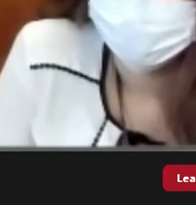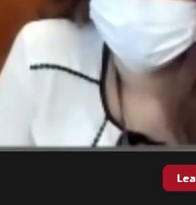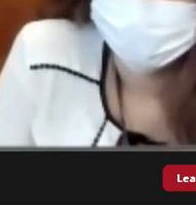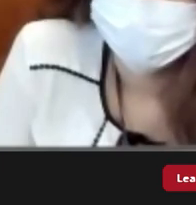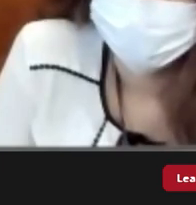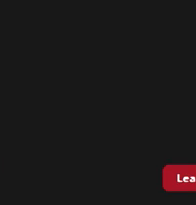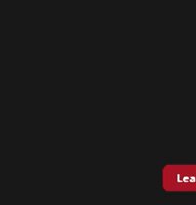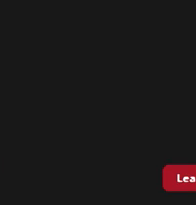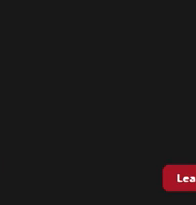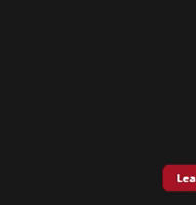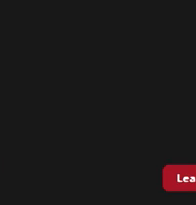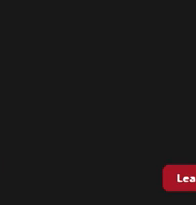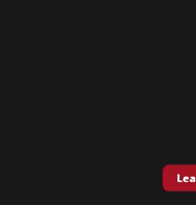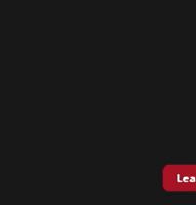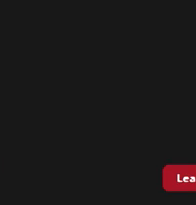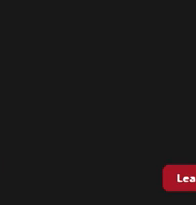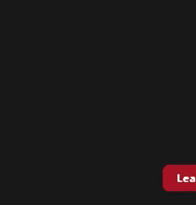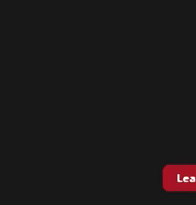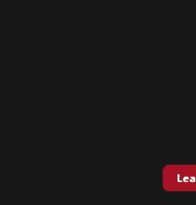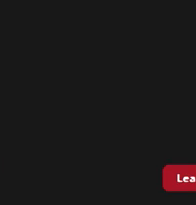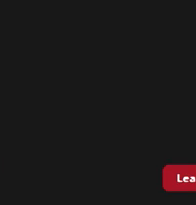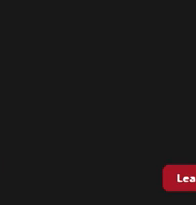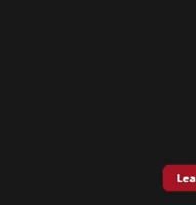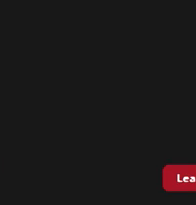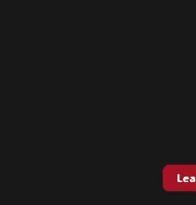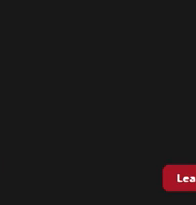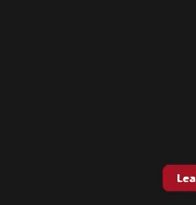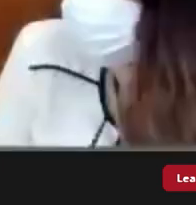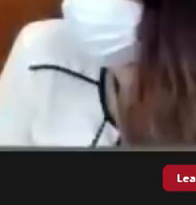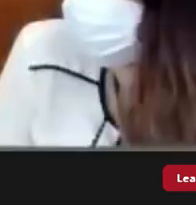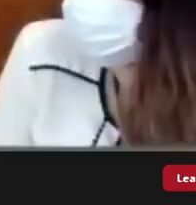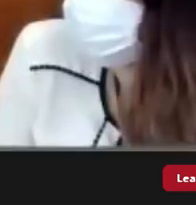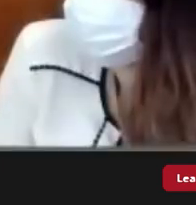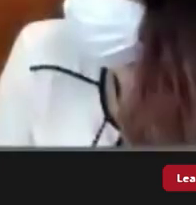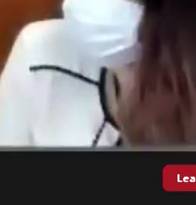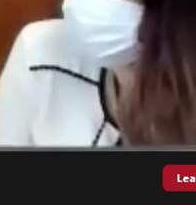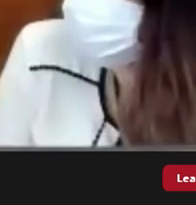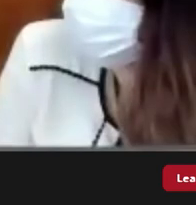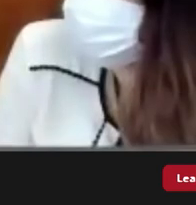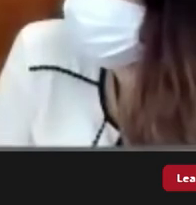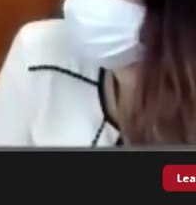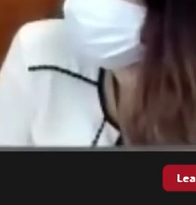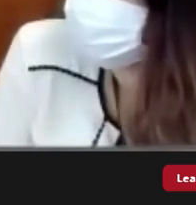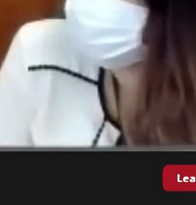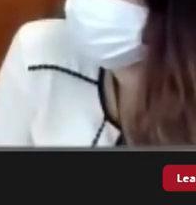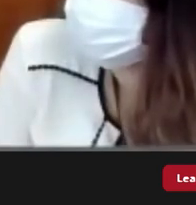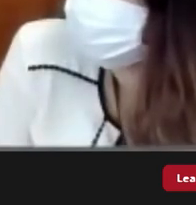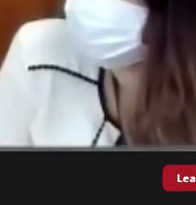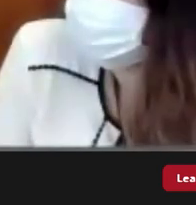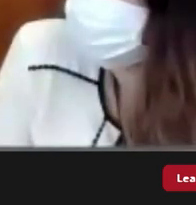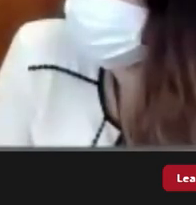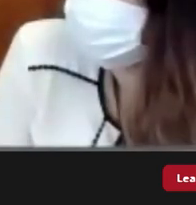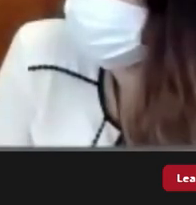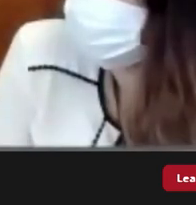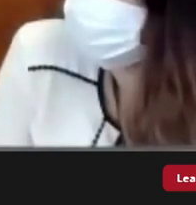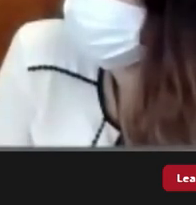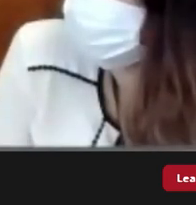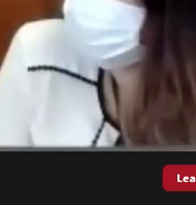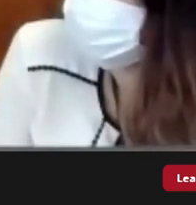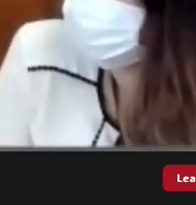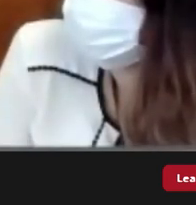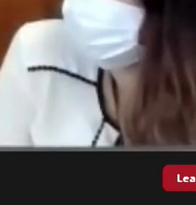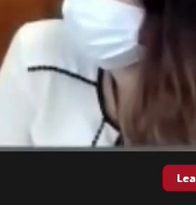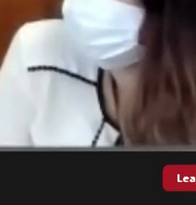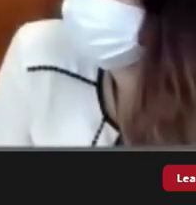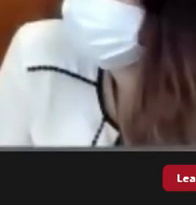eu não ouvi nós estamos com a minuta a minuta já está pronta ela foi enviada em agosto para